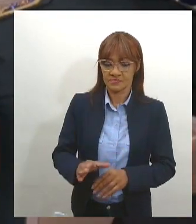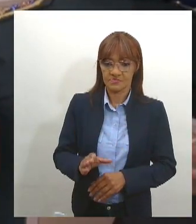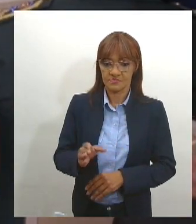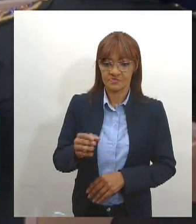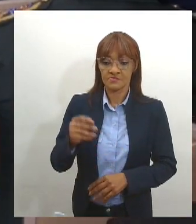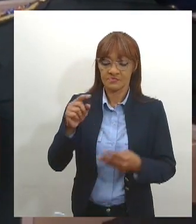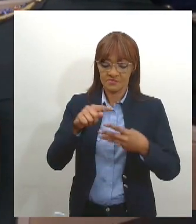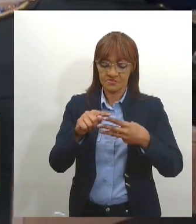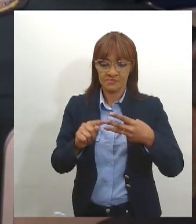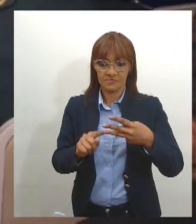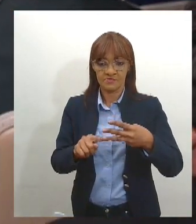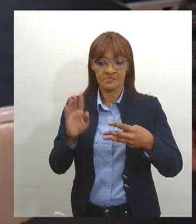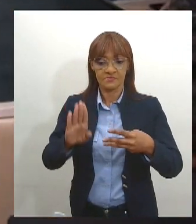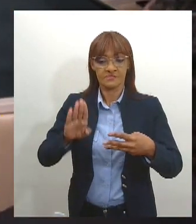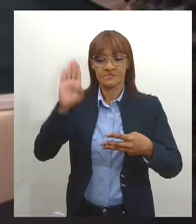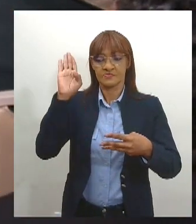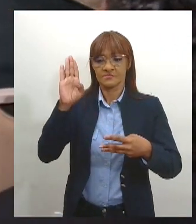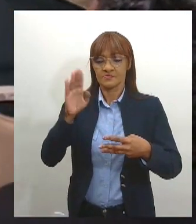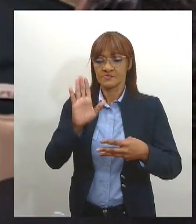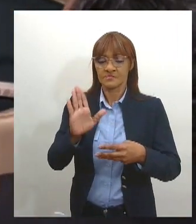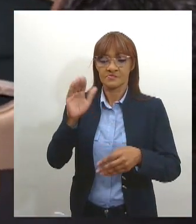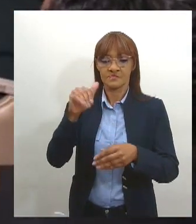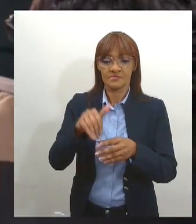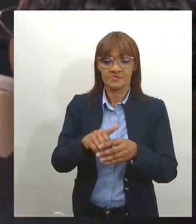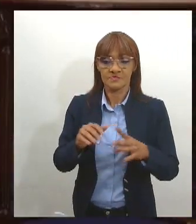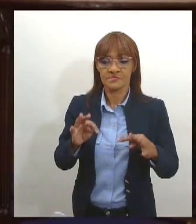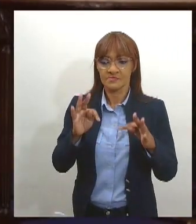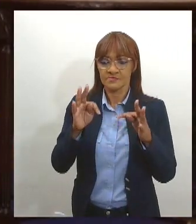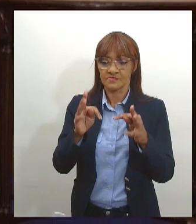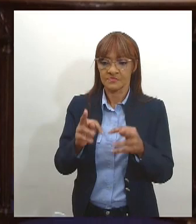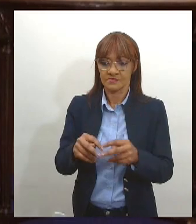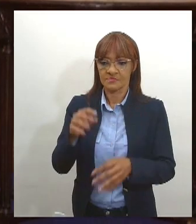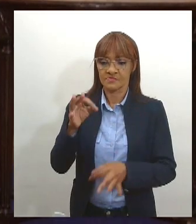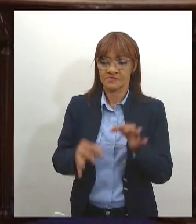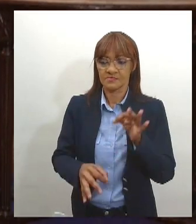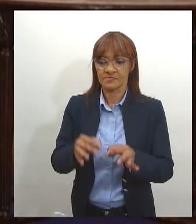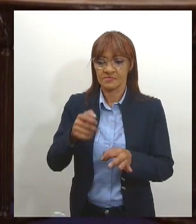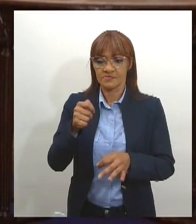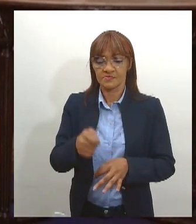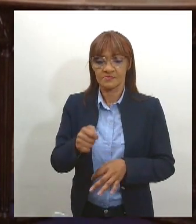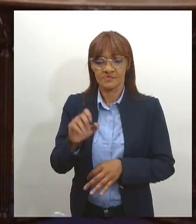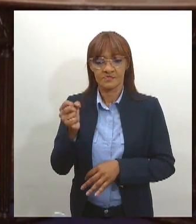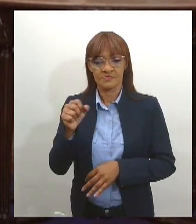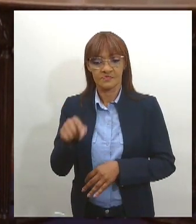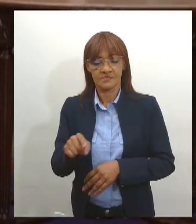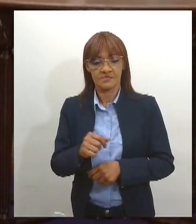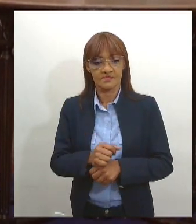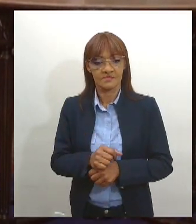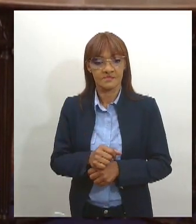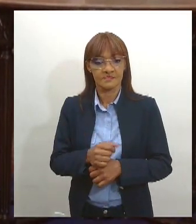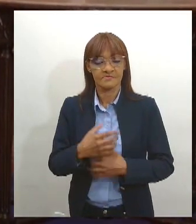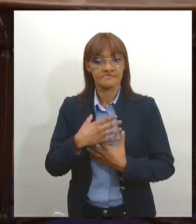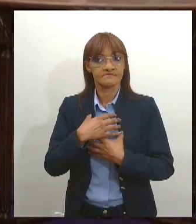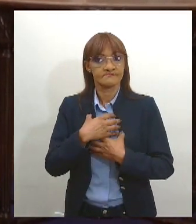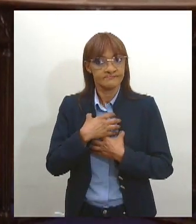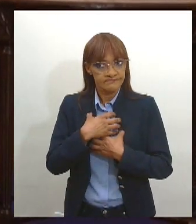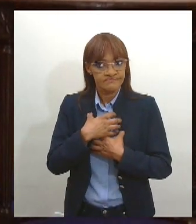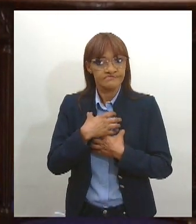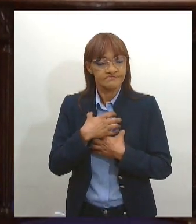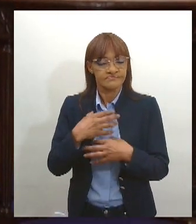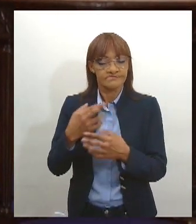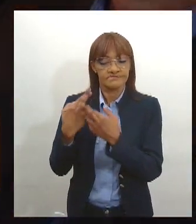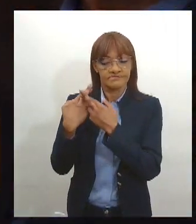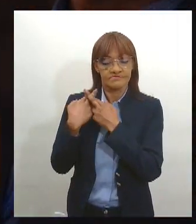e ele foi votado de forma unânime no Tribunal de Justiça de Sergipe. Com isso, ele sente que aumenta sua responsabilidade em desempenhar sua função